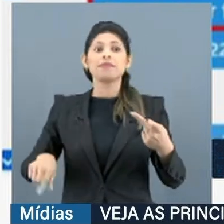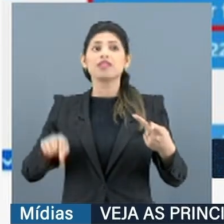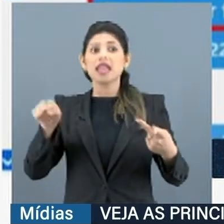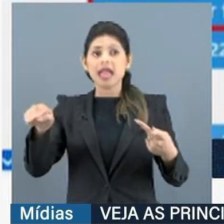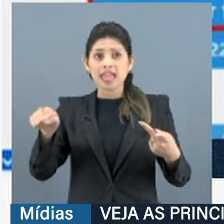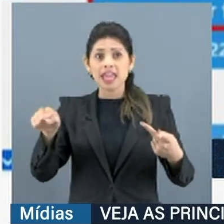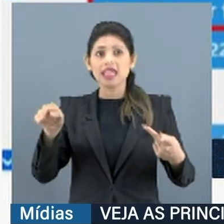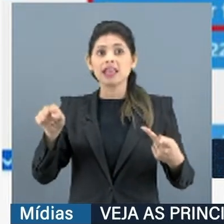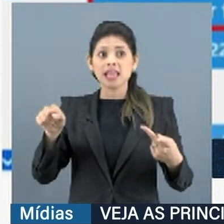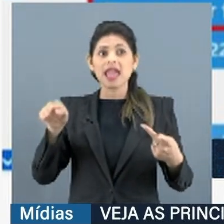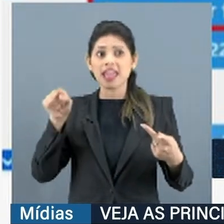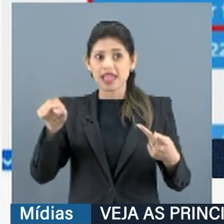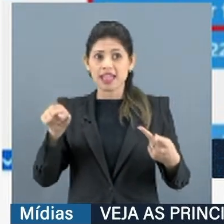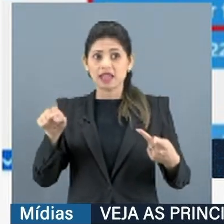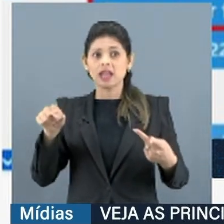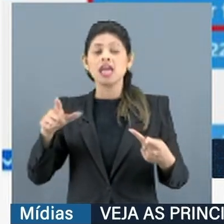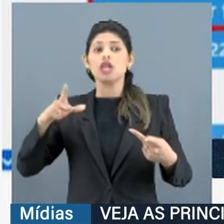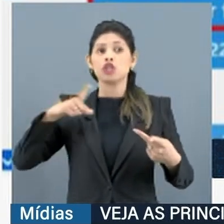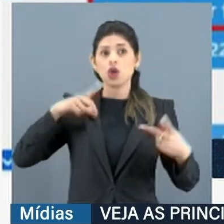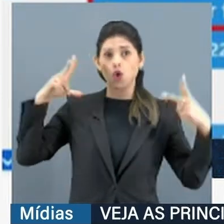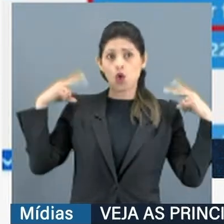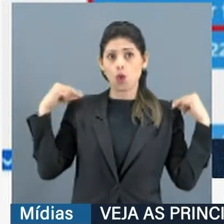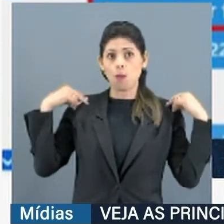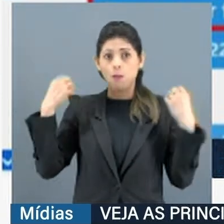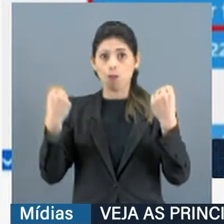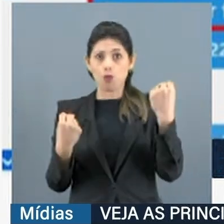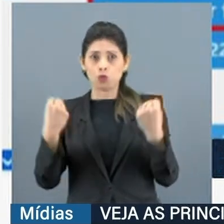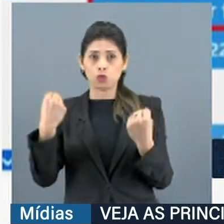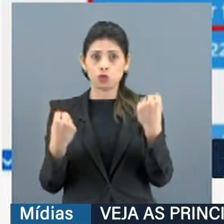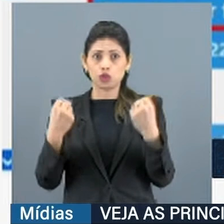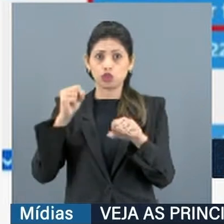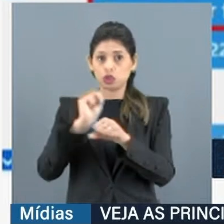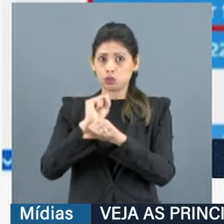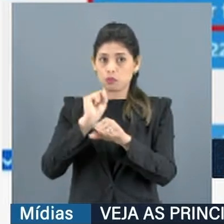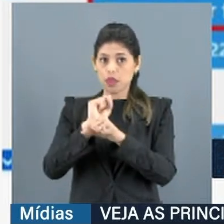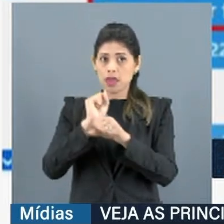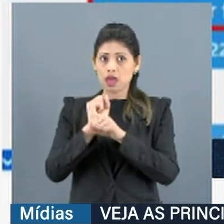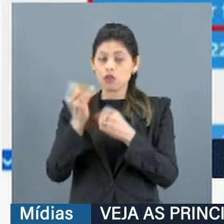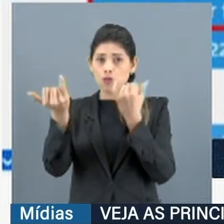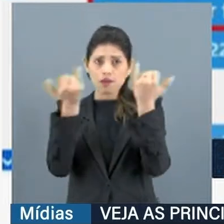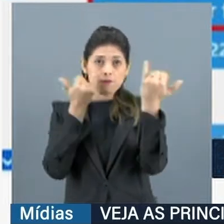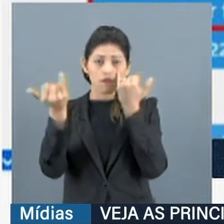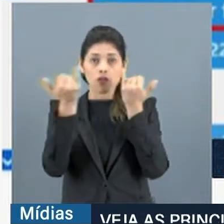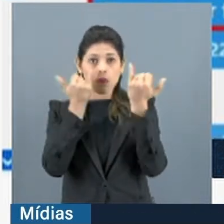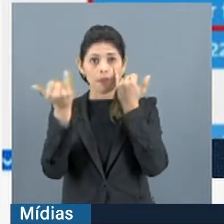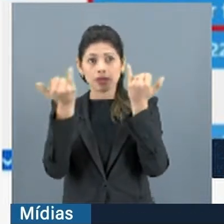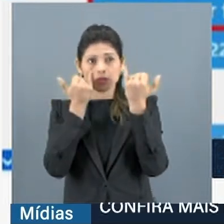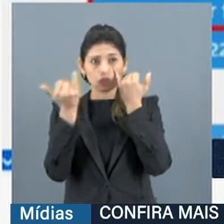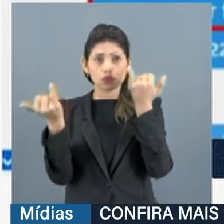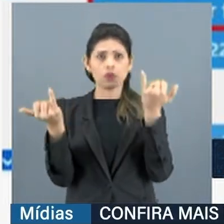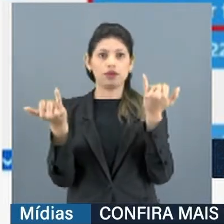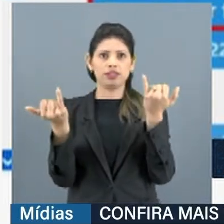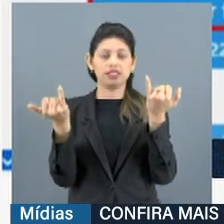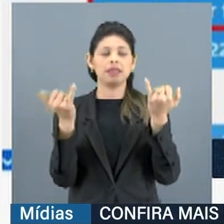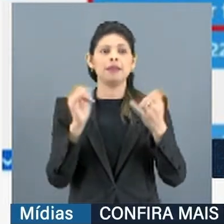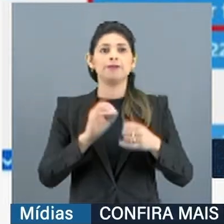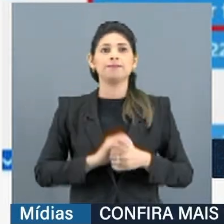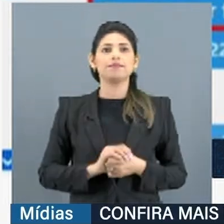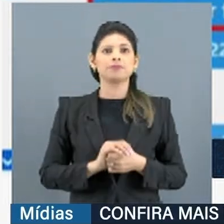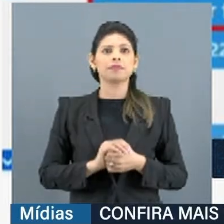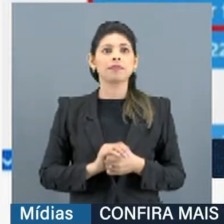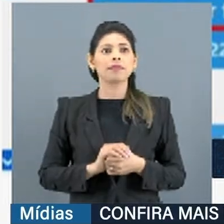Motorista, ela fala, motorista esperando instruções. Motorista esperando instruções.